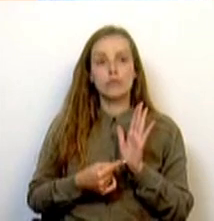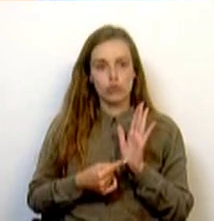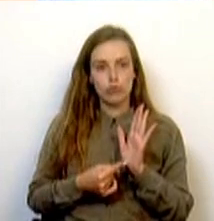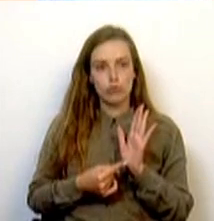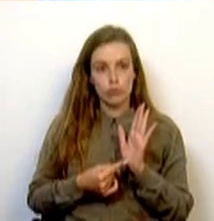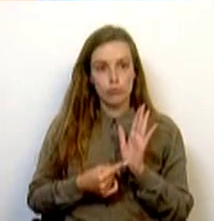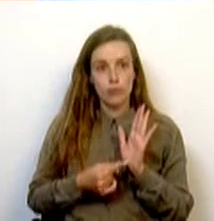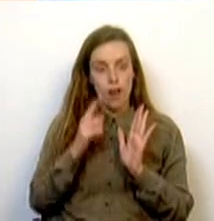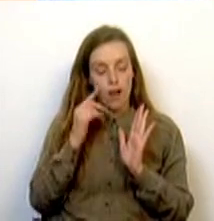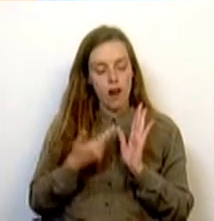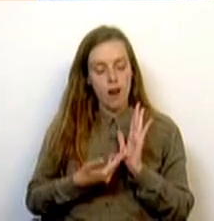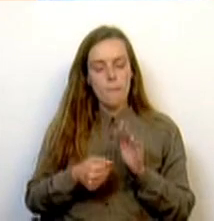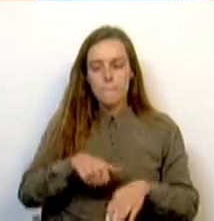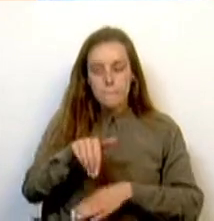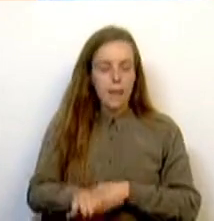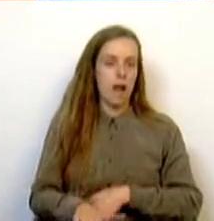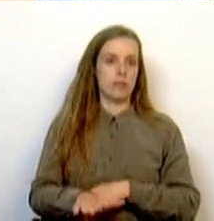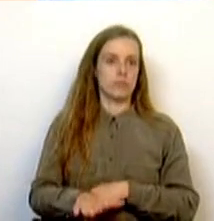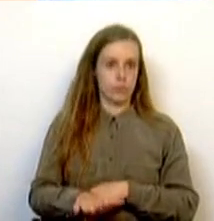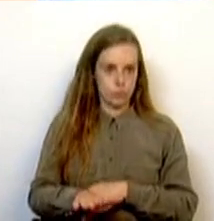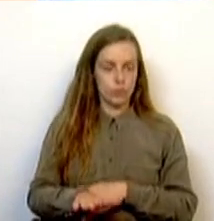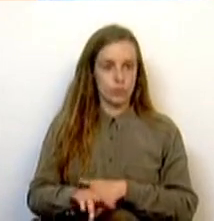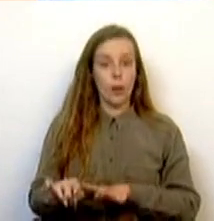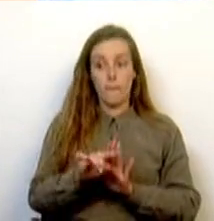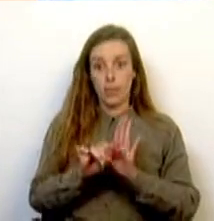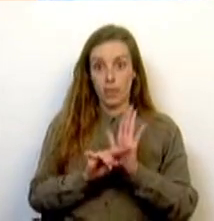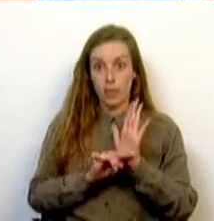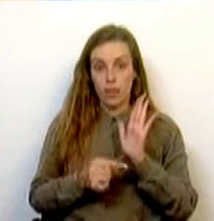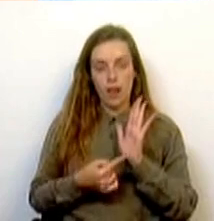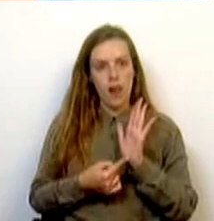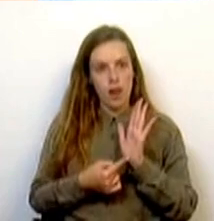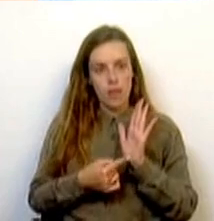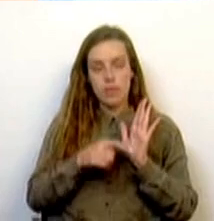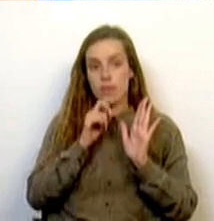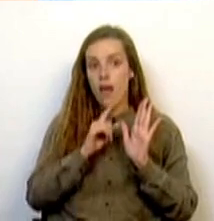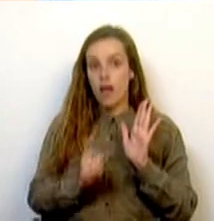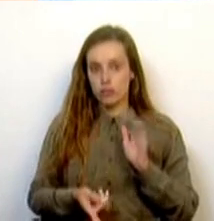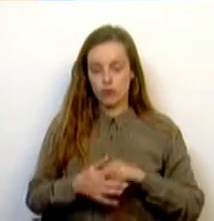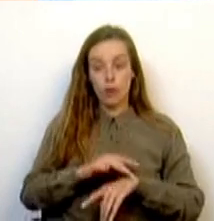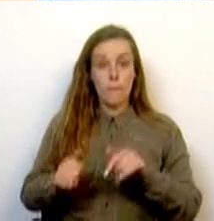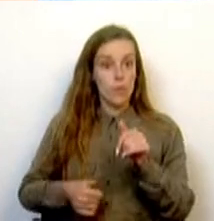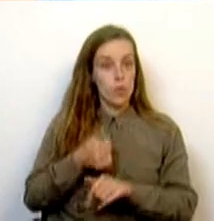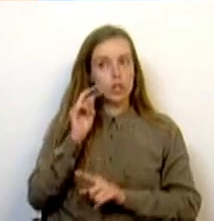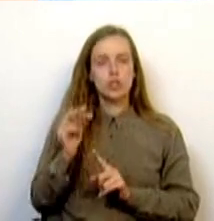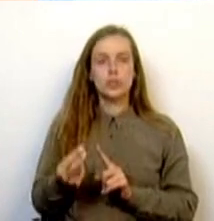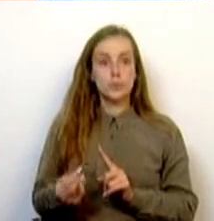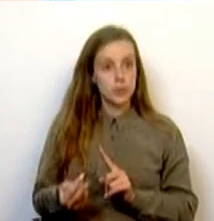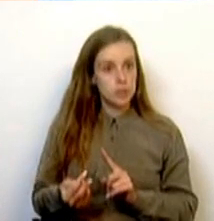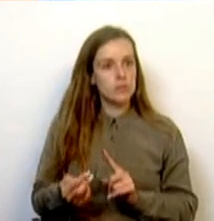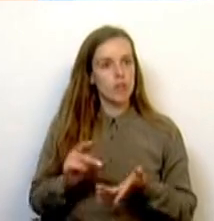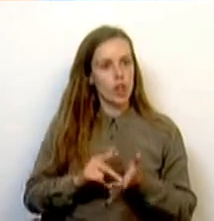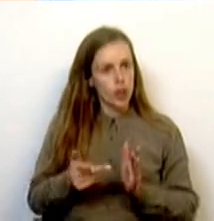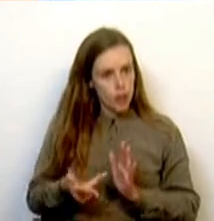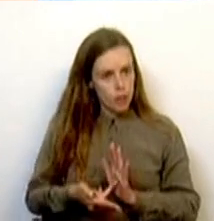são um passo mais. Com estas medidas vamos também trazer melhoria do ponto de vista das